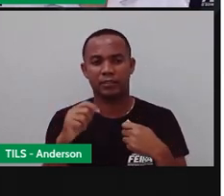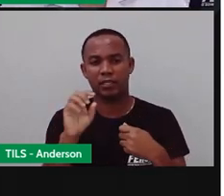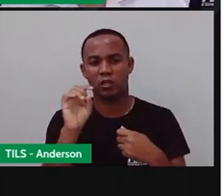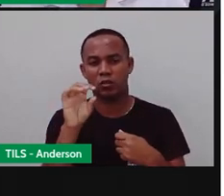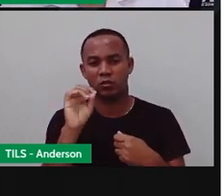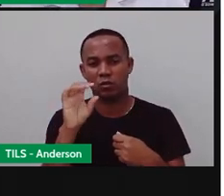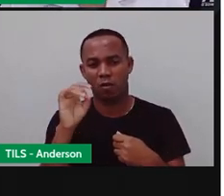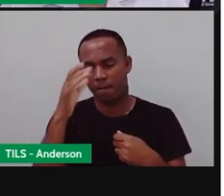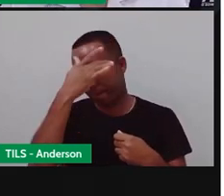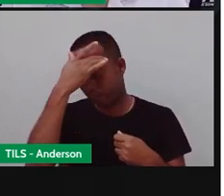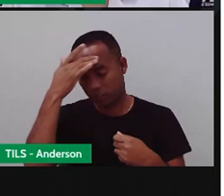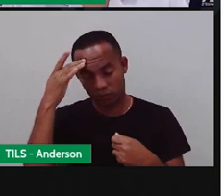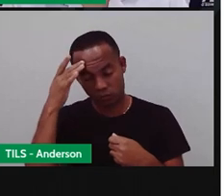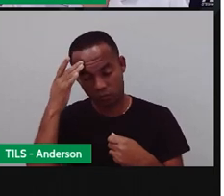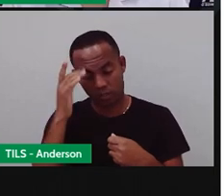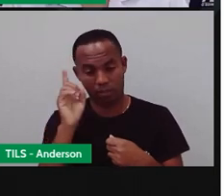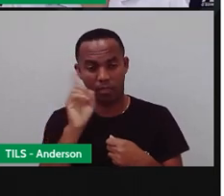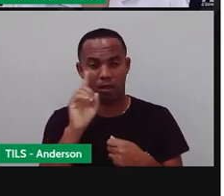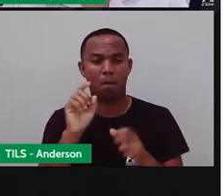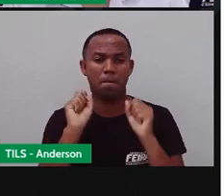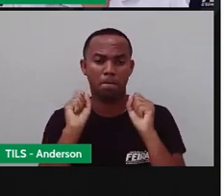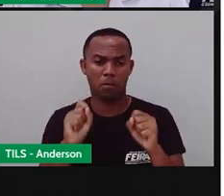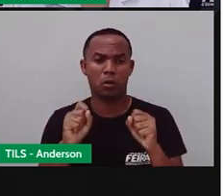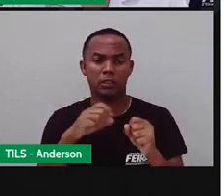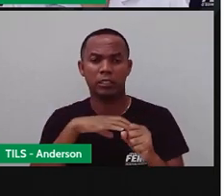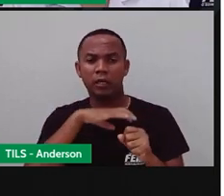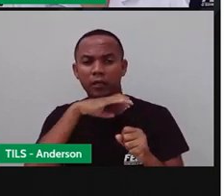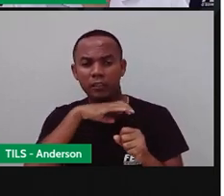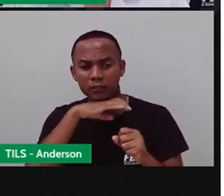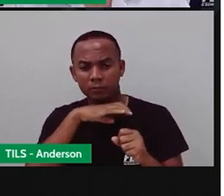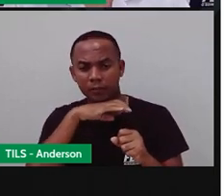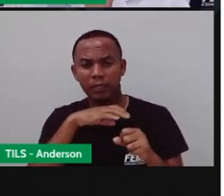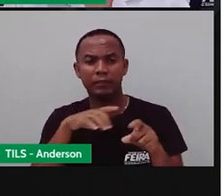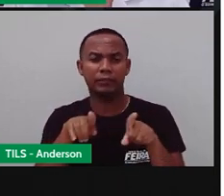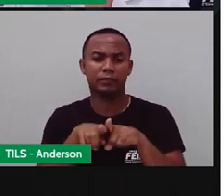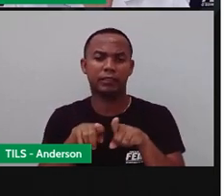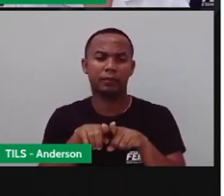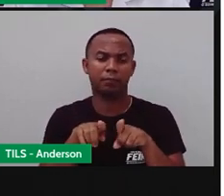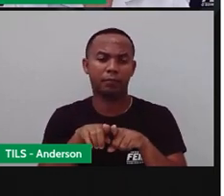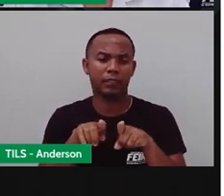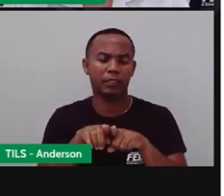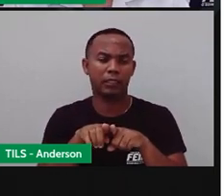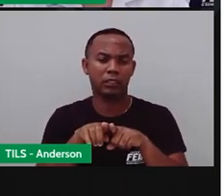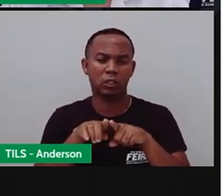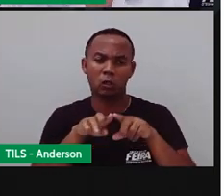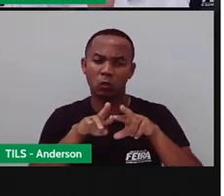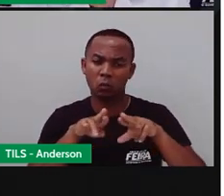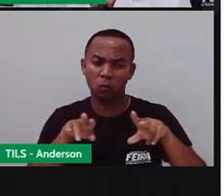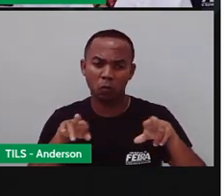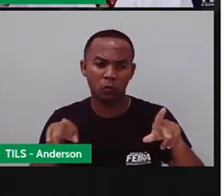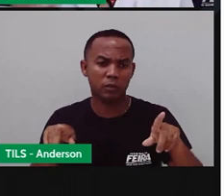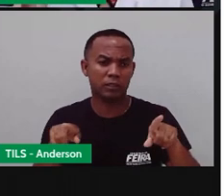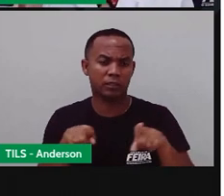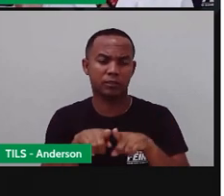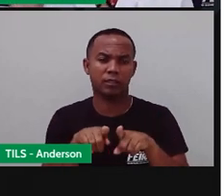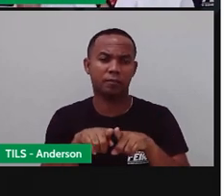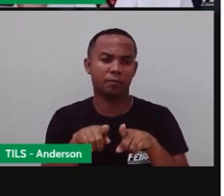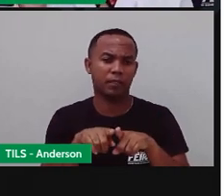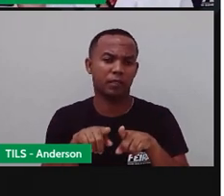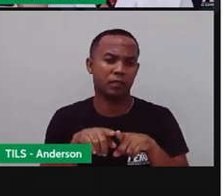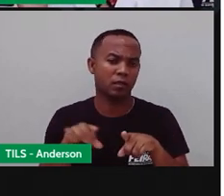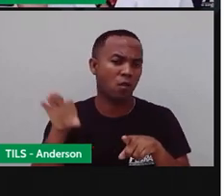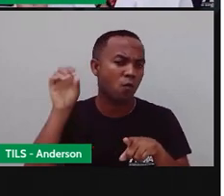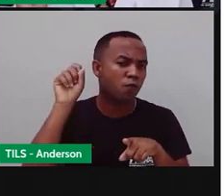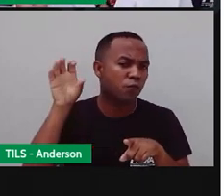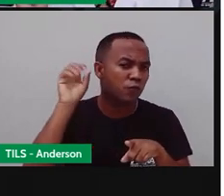só de pessoas. Pode ser de animais, objetos e coisas. No caso, o que a gente tá ouvindo agora, lá